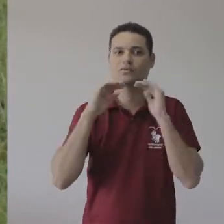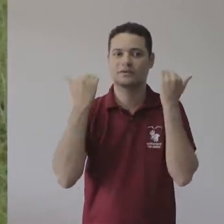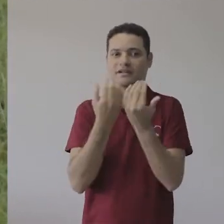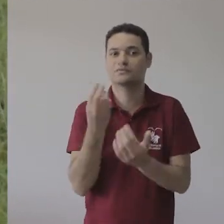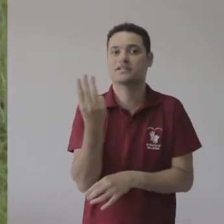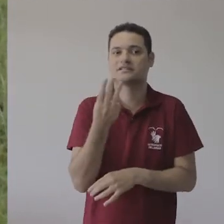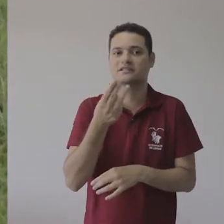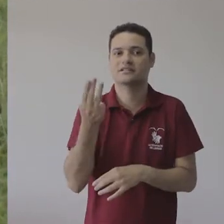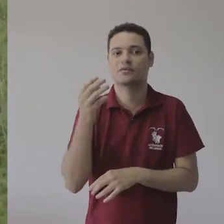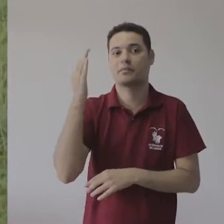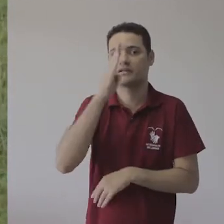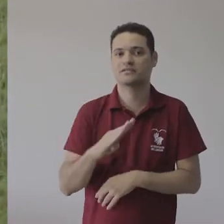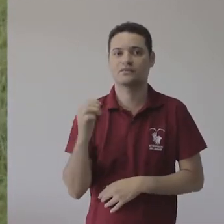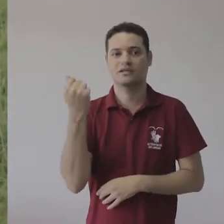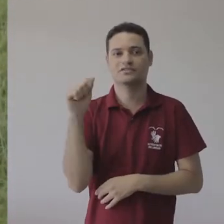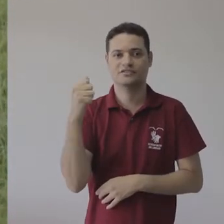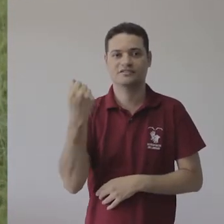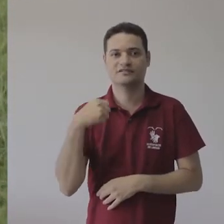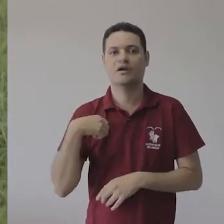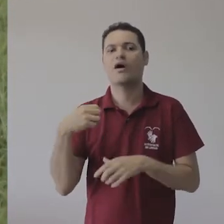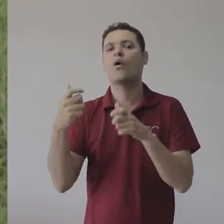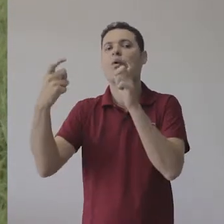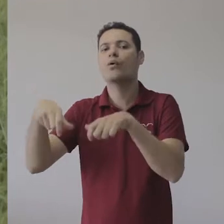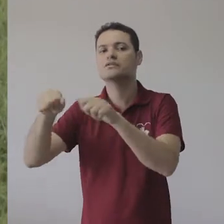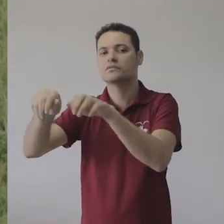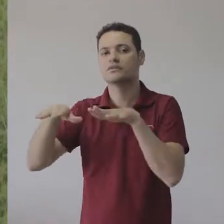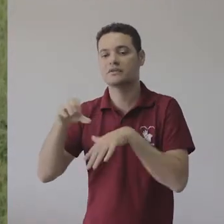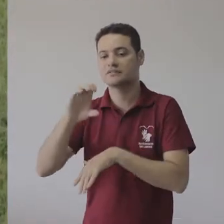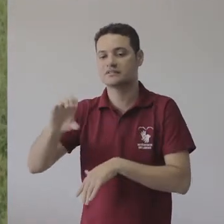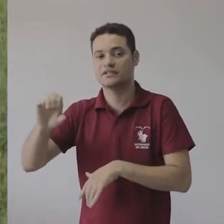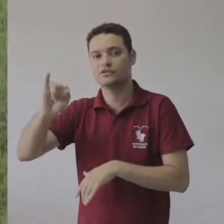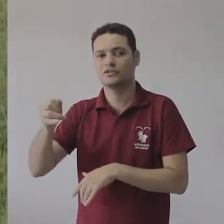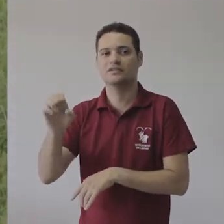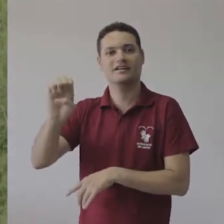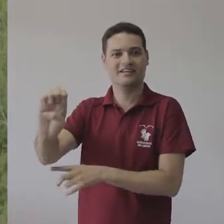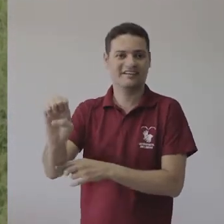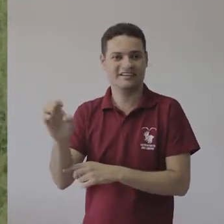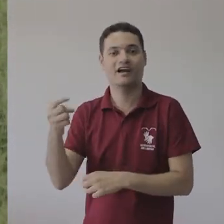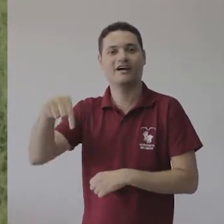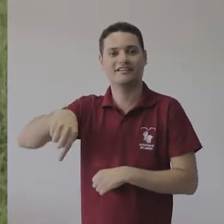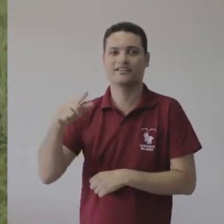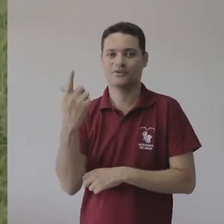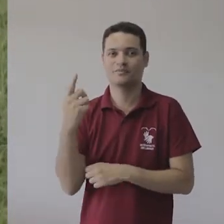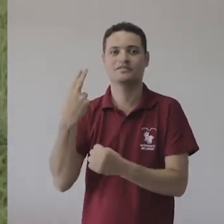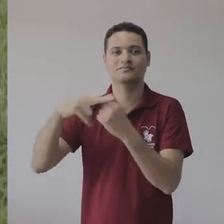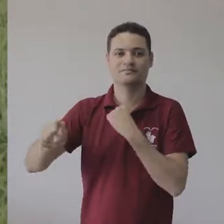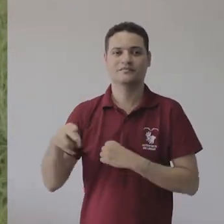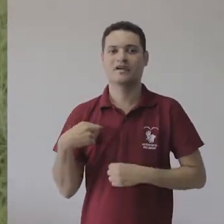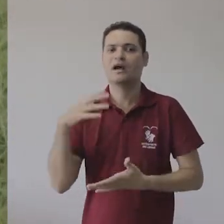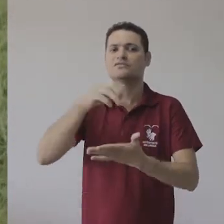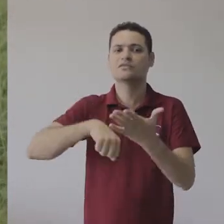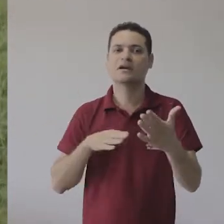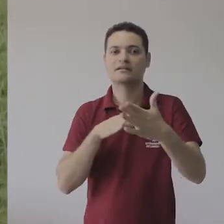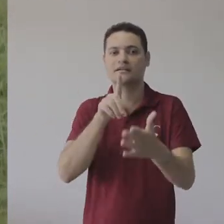Direito Processual. O evento será no Auditório Manuel Vereza, no CCJE, Campos de Goiabeiras. As inscrições para ouvintes podem